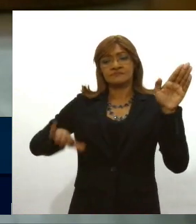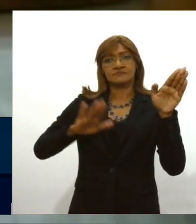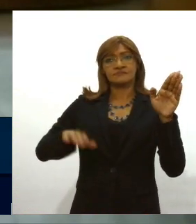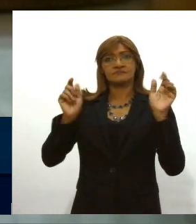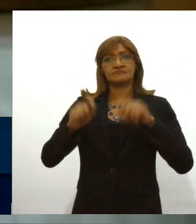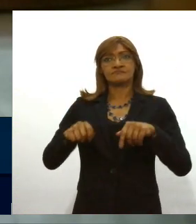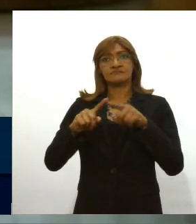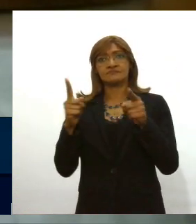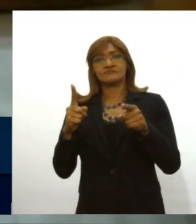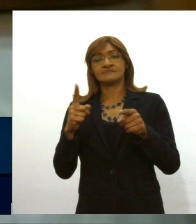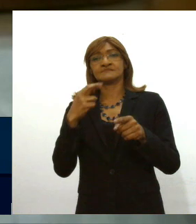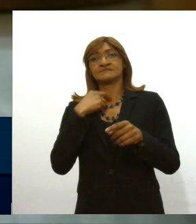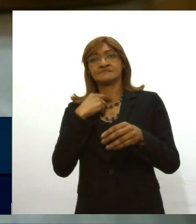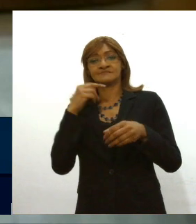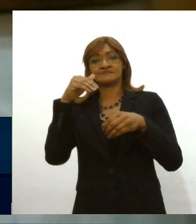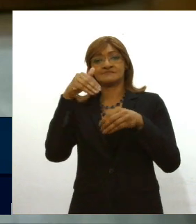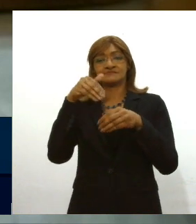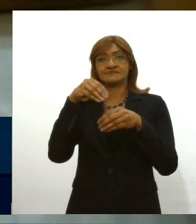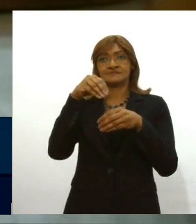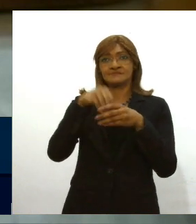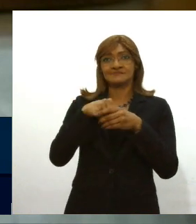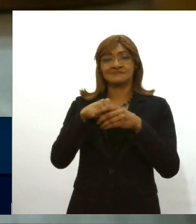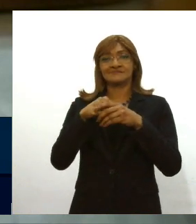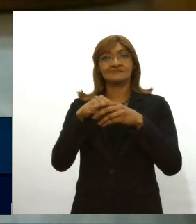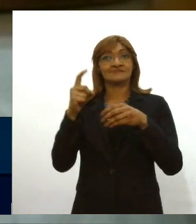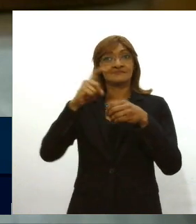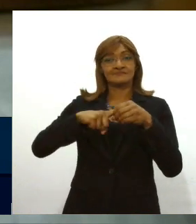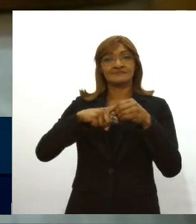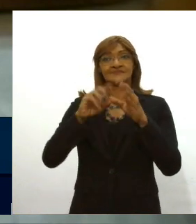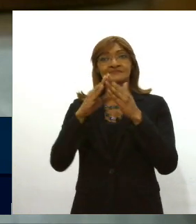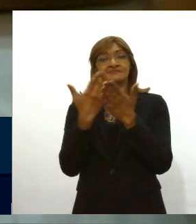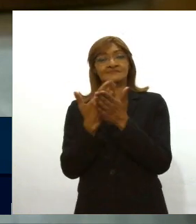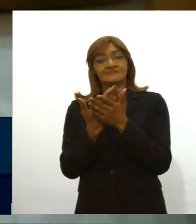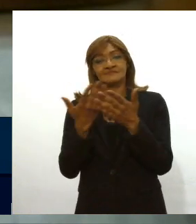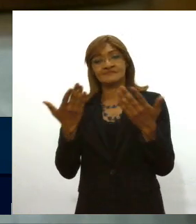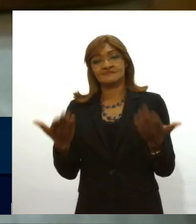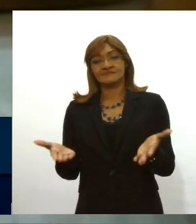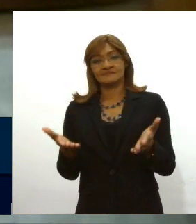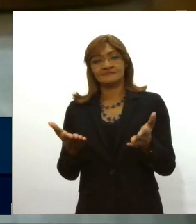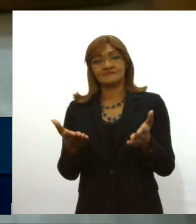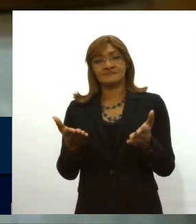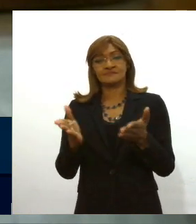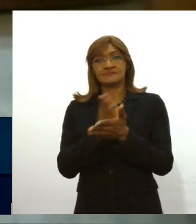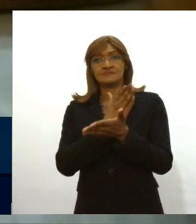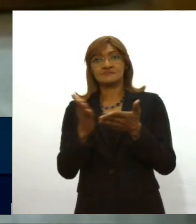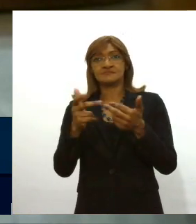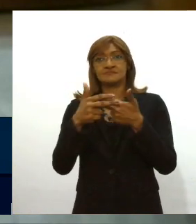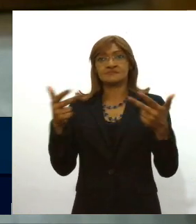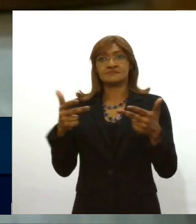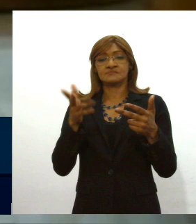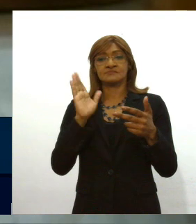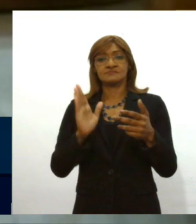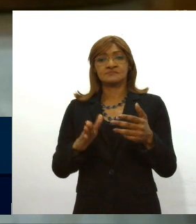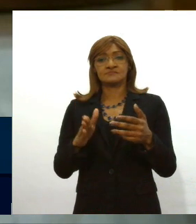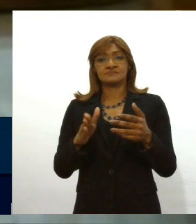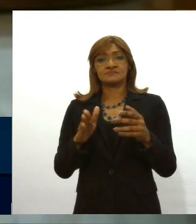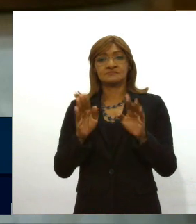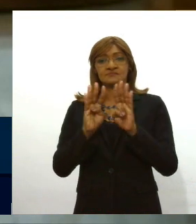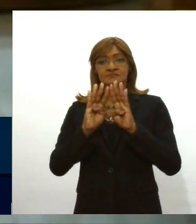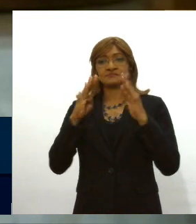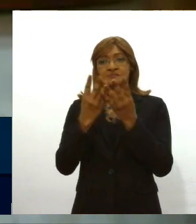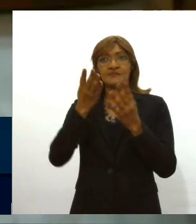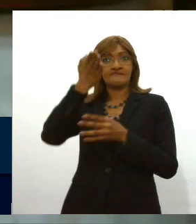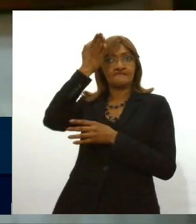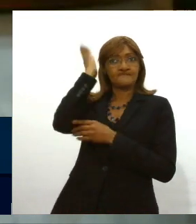podem voltar às aulas não podem trabalhar se a gente ainda vive com extremas restrições numa quarentena burra mal